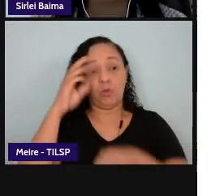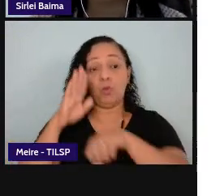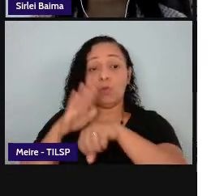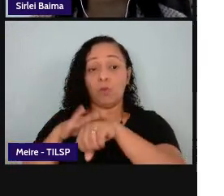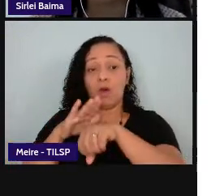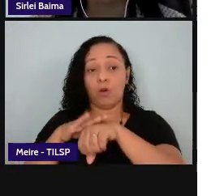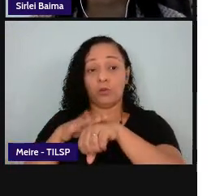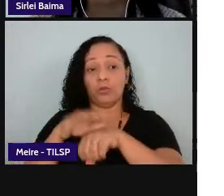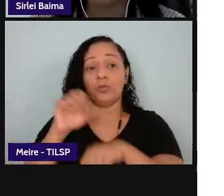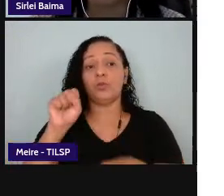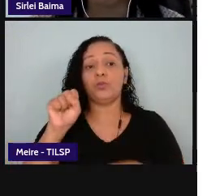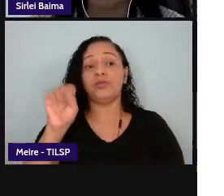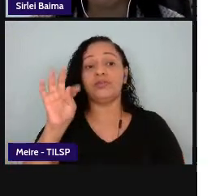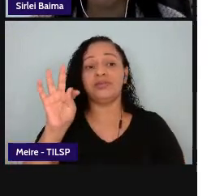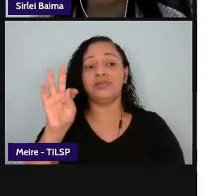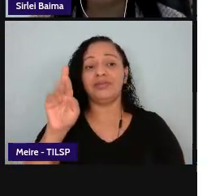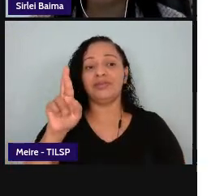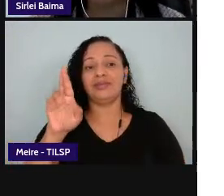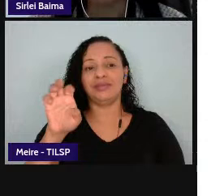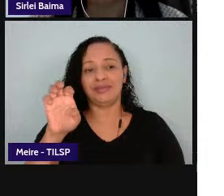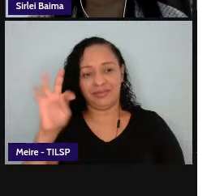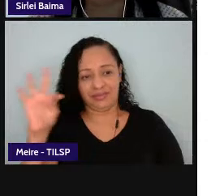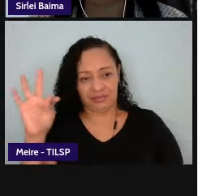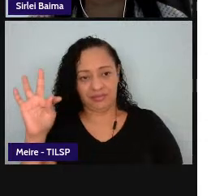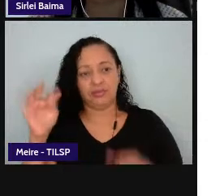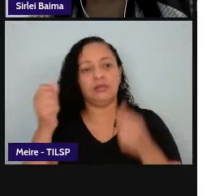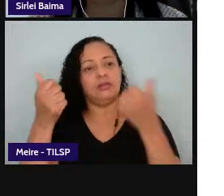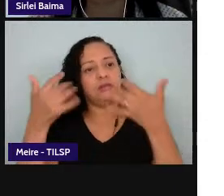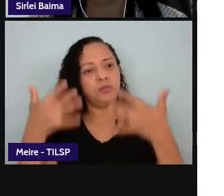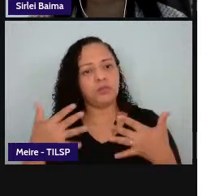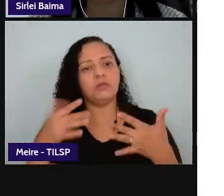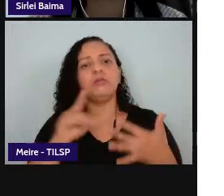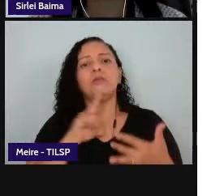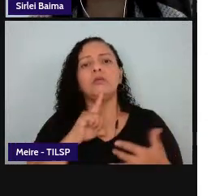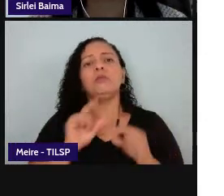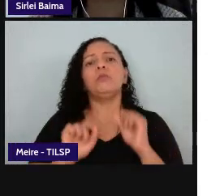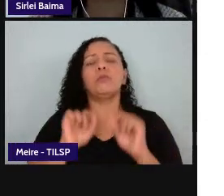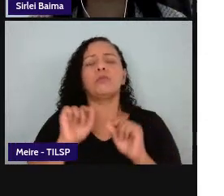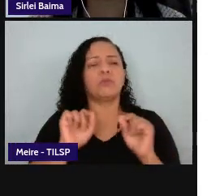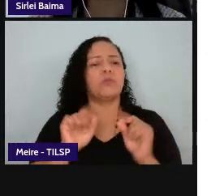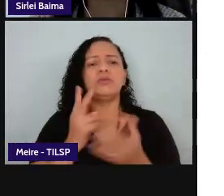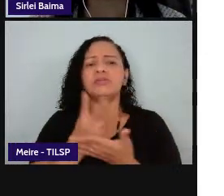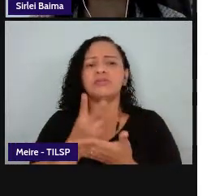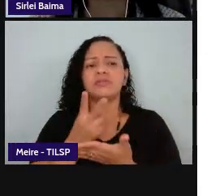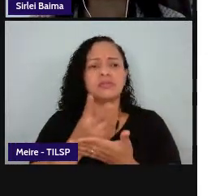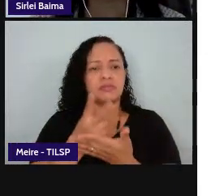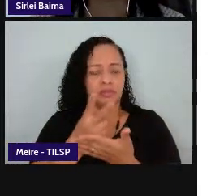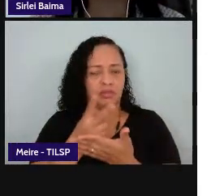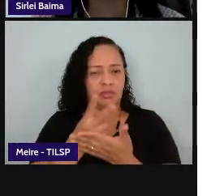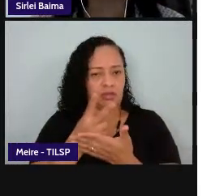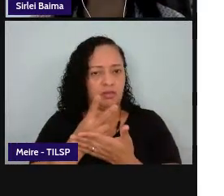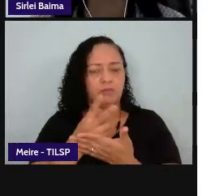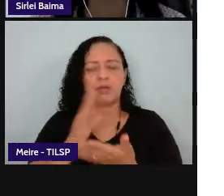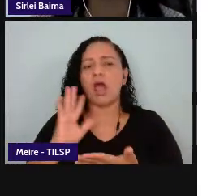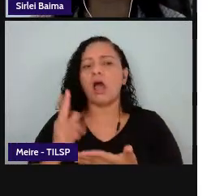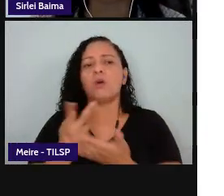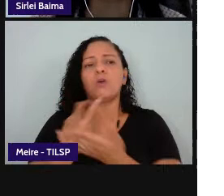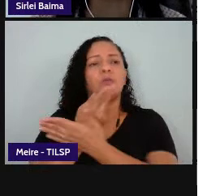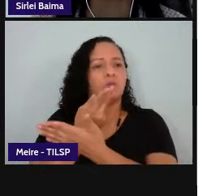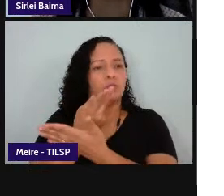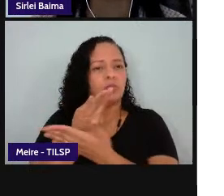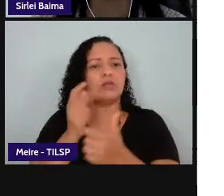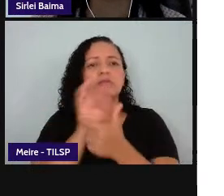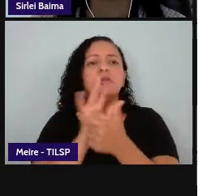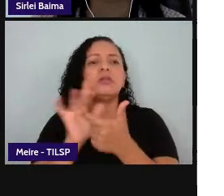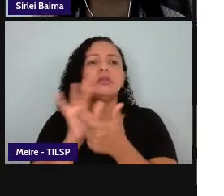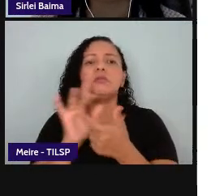ponto de atenção os eventos de letramento ele sempre vai colocar que os eventos de letramento são situações de